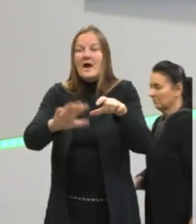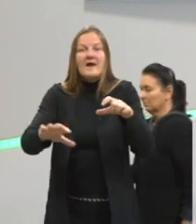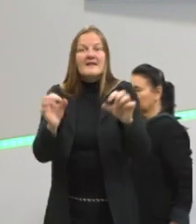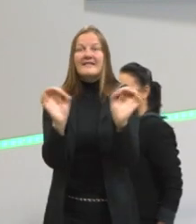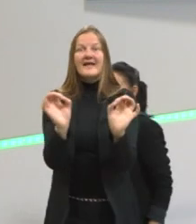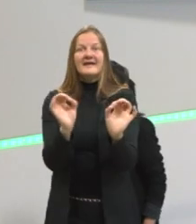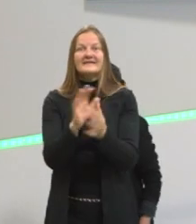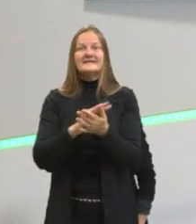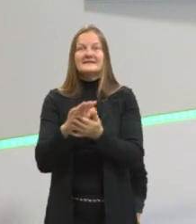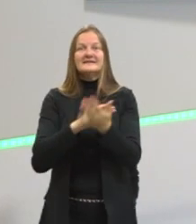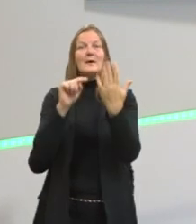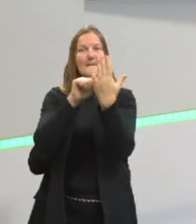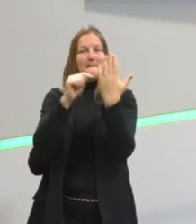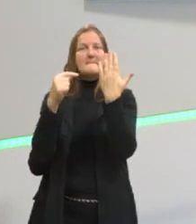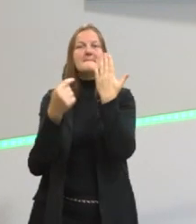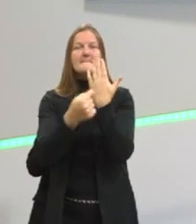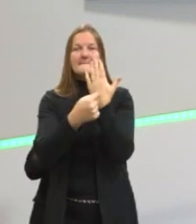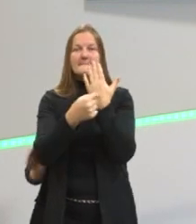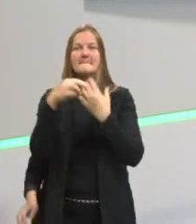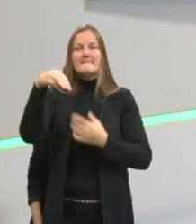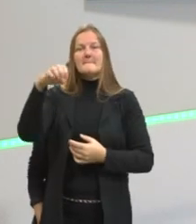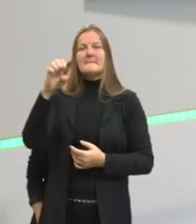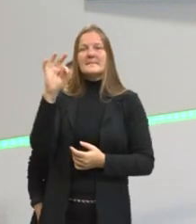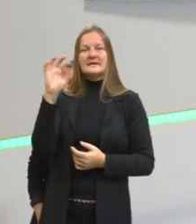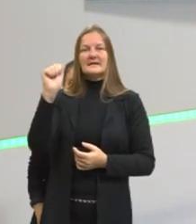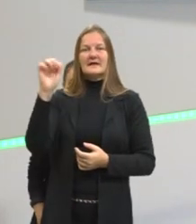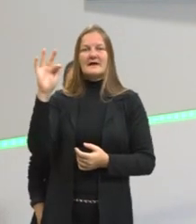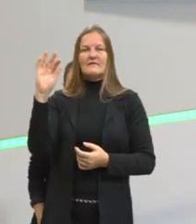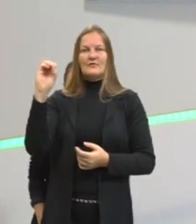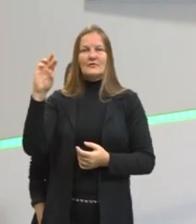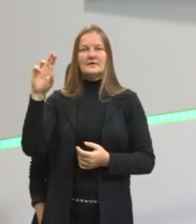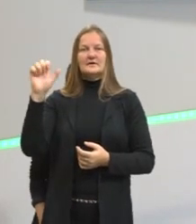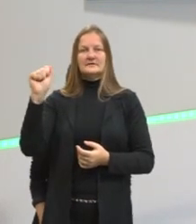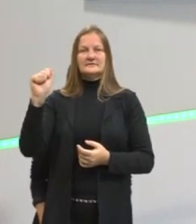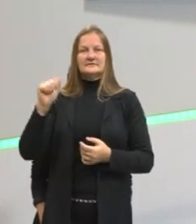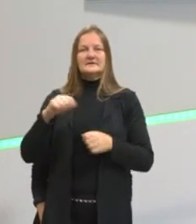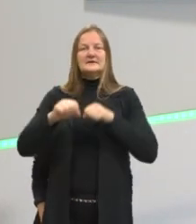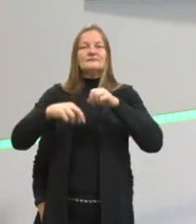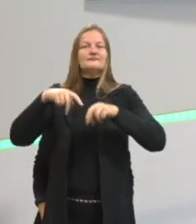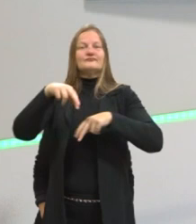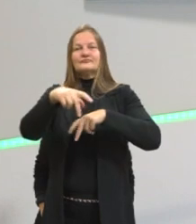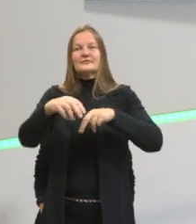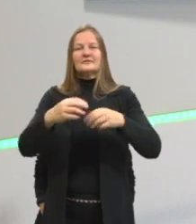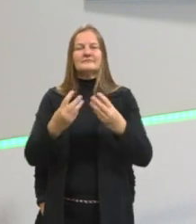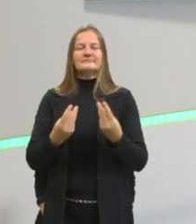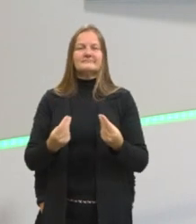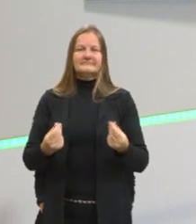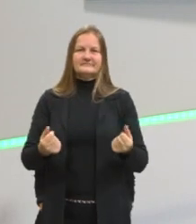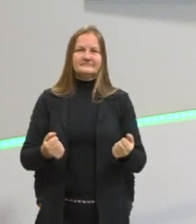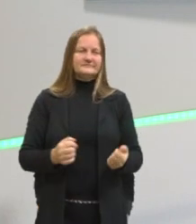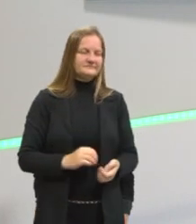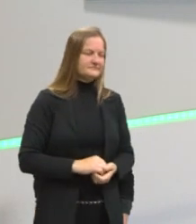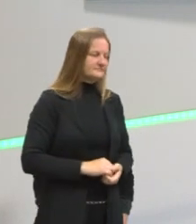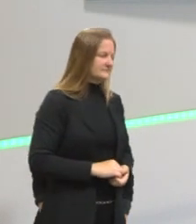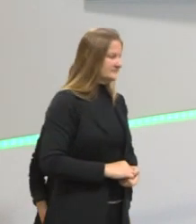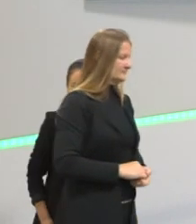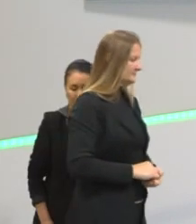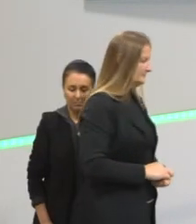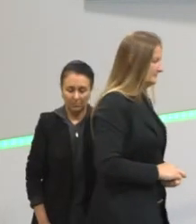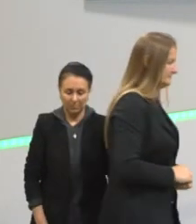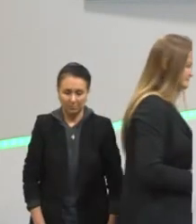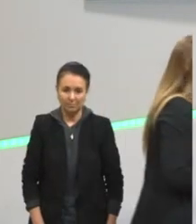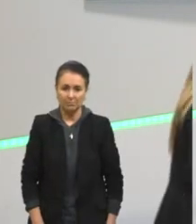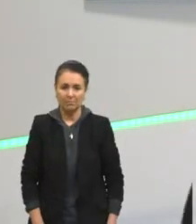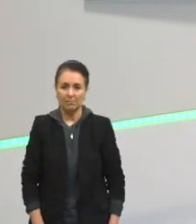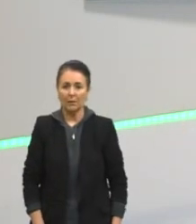do lugar. Está falando sobre a questão... É aquele famoso ditado, né? Nadar, nadar e morrer na praia. Alguém que faz